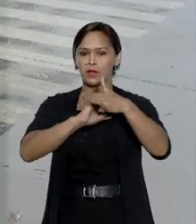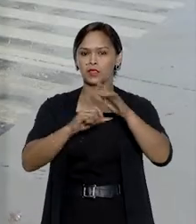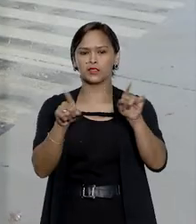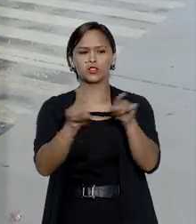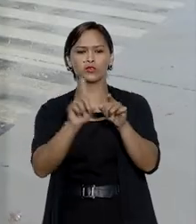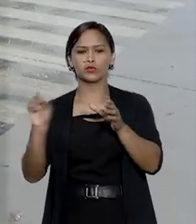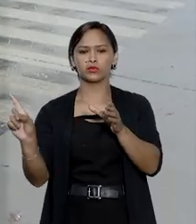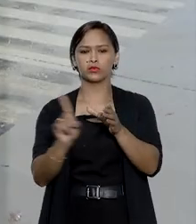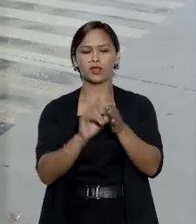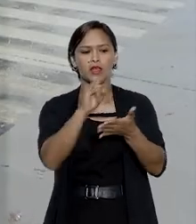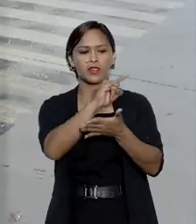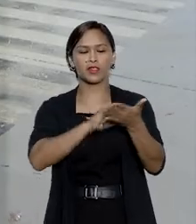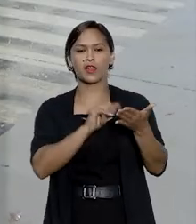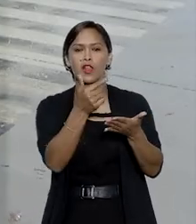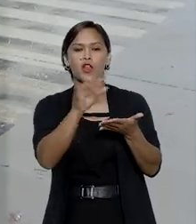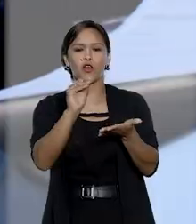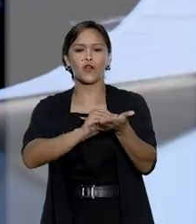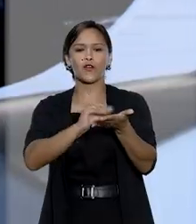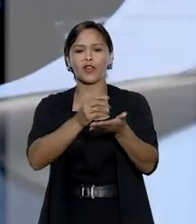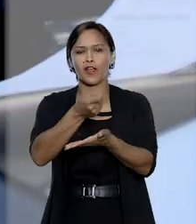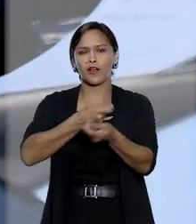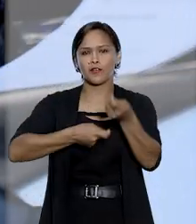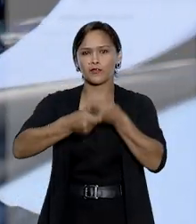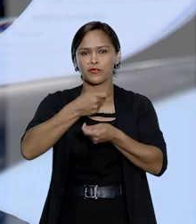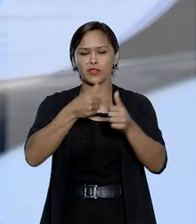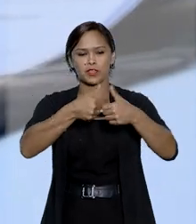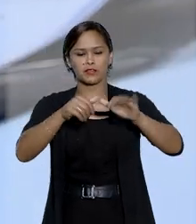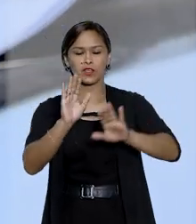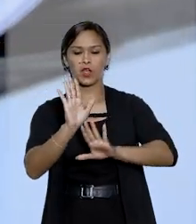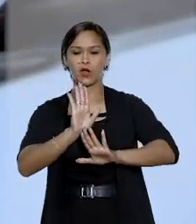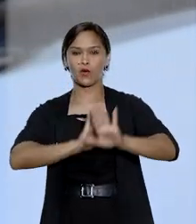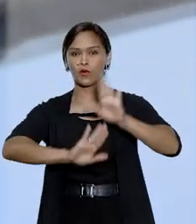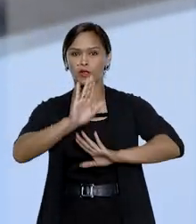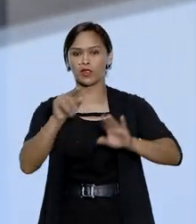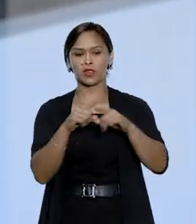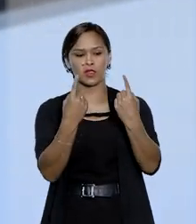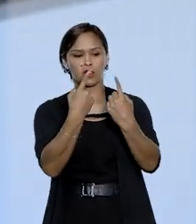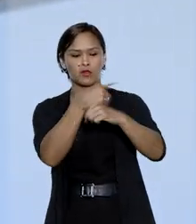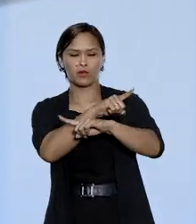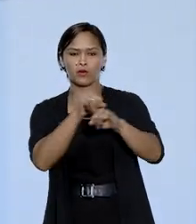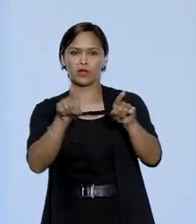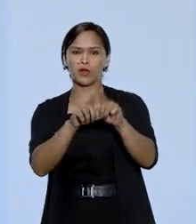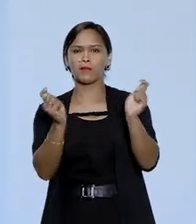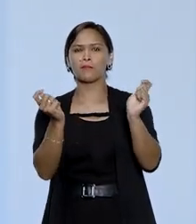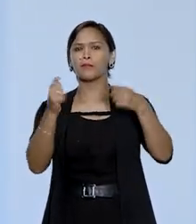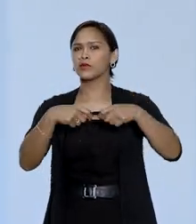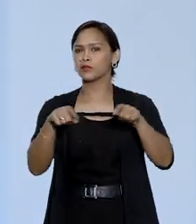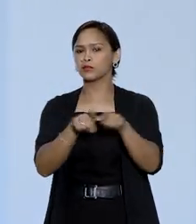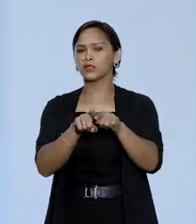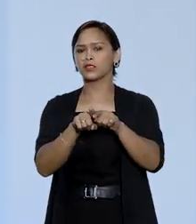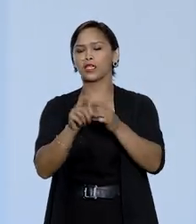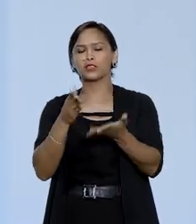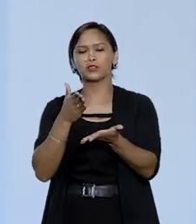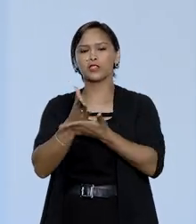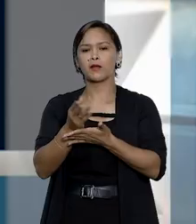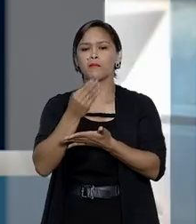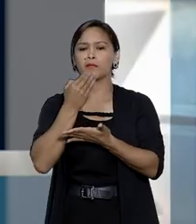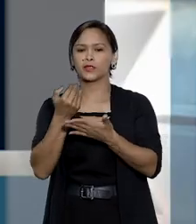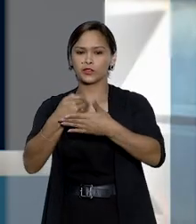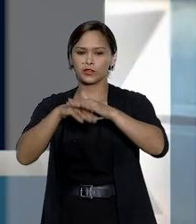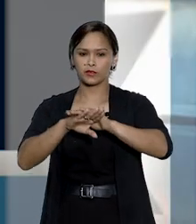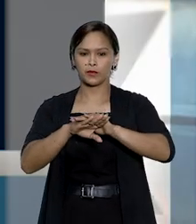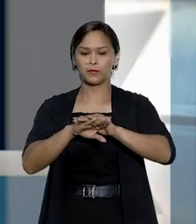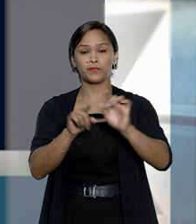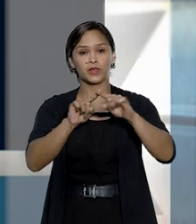a declaração de insuficiência financeira, ficando reservada a parte contrária à possibilidade de impugnar o deferimento.